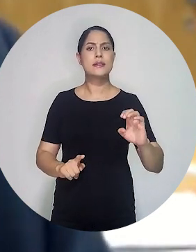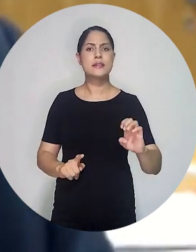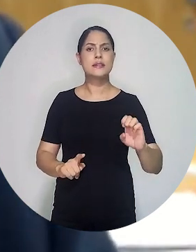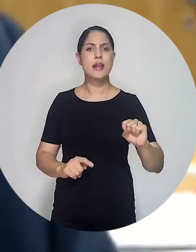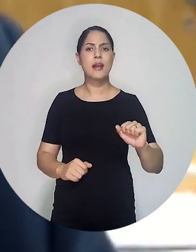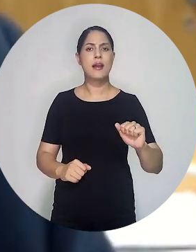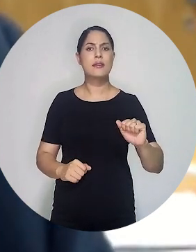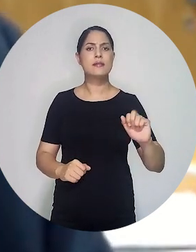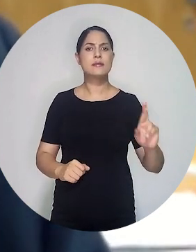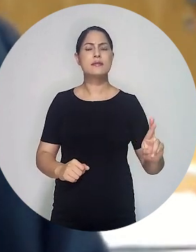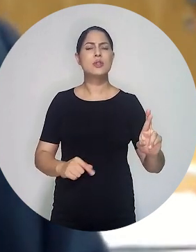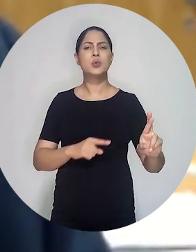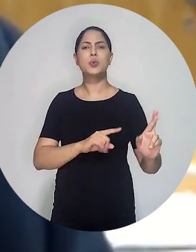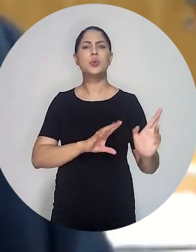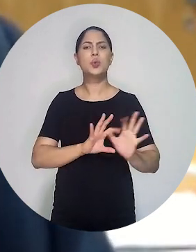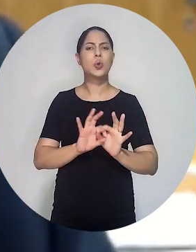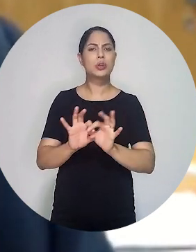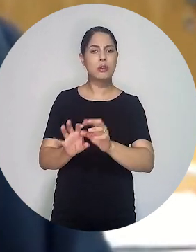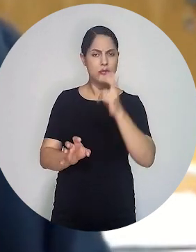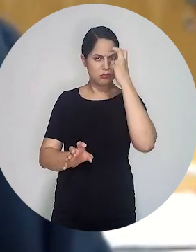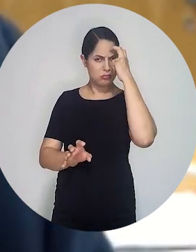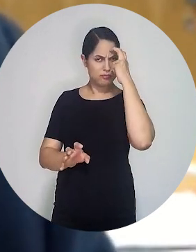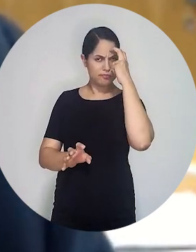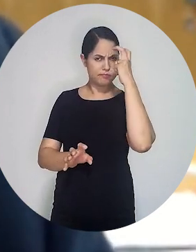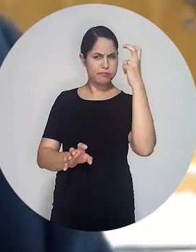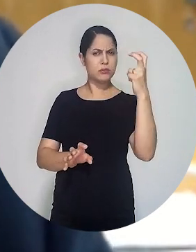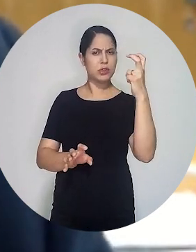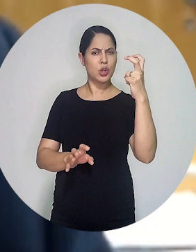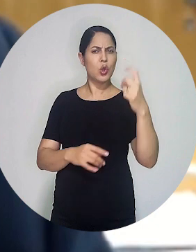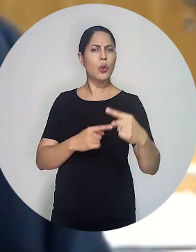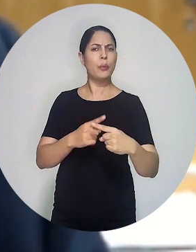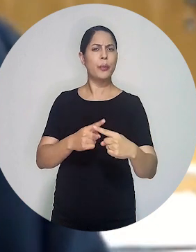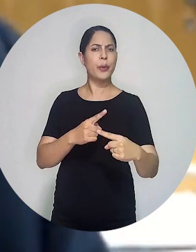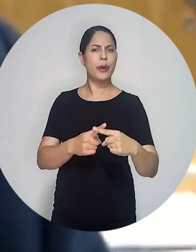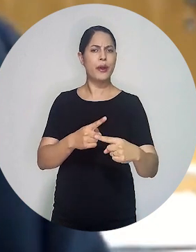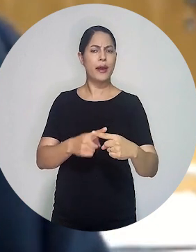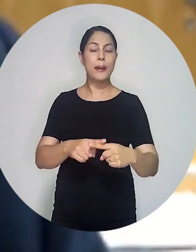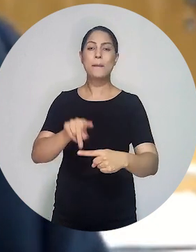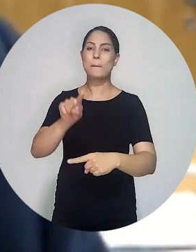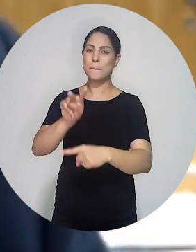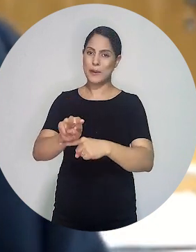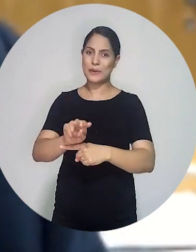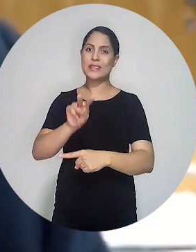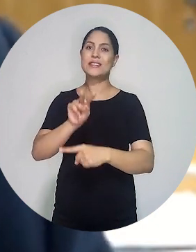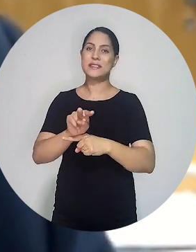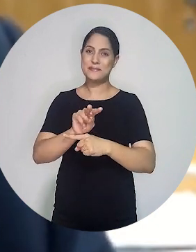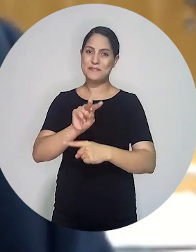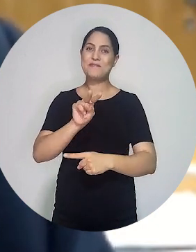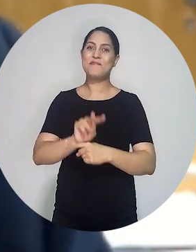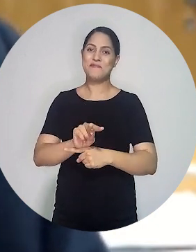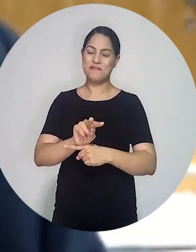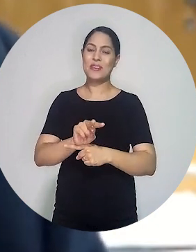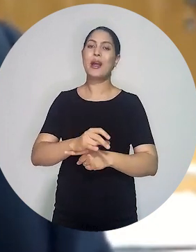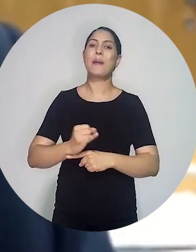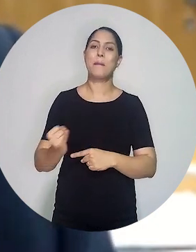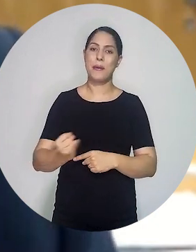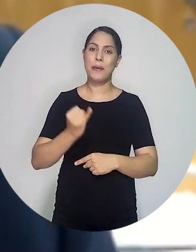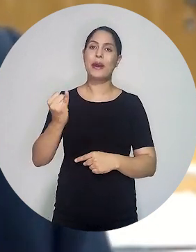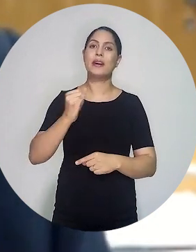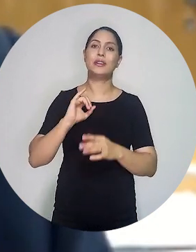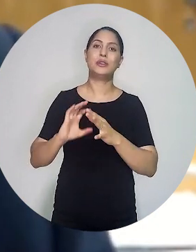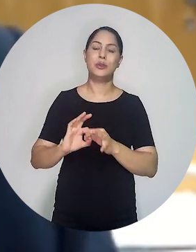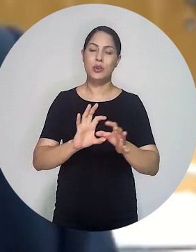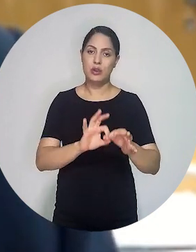CESA um dos braços mais importantes intelectuais no que tange à proteção e